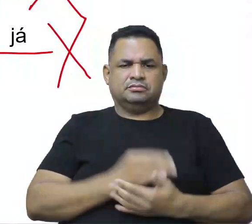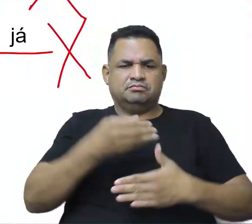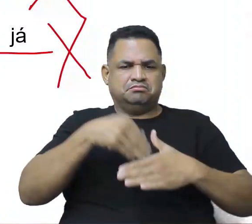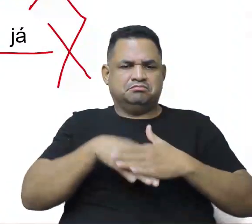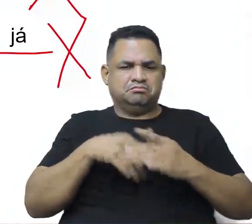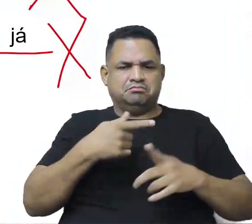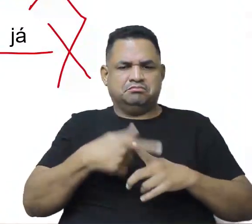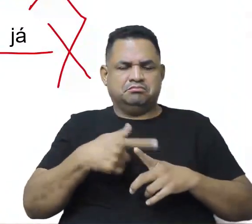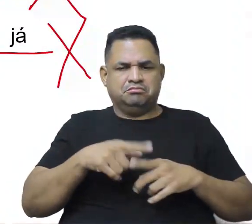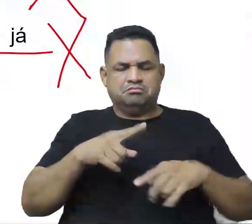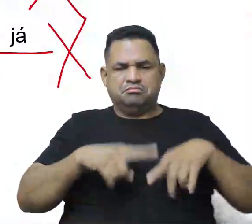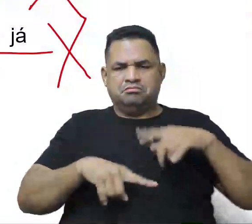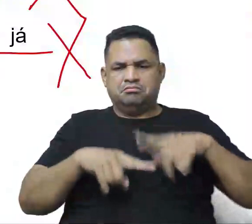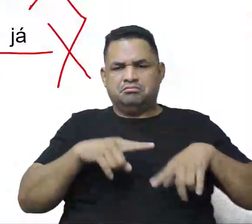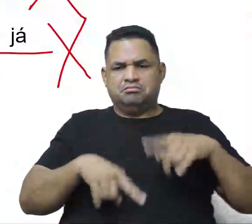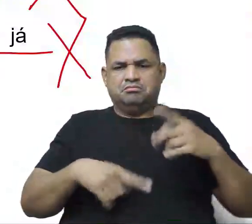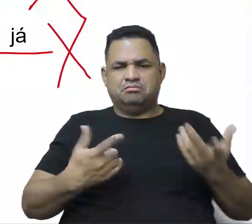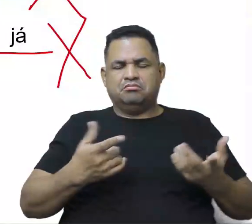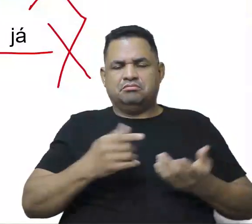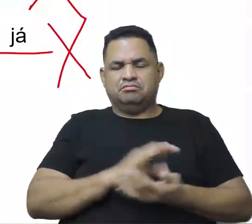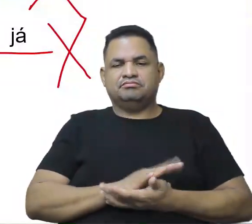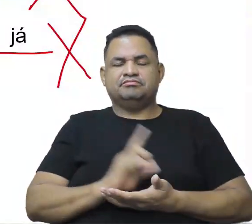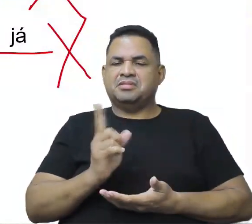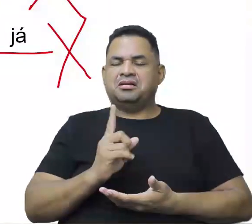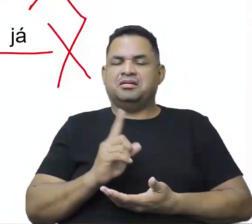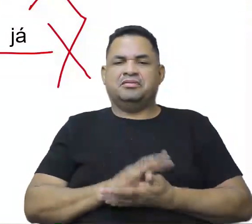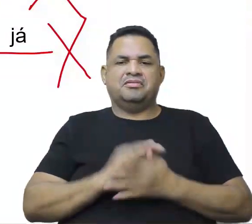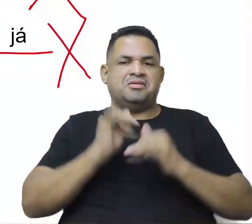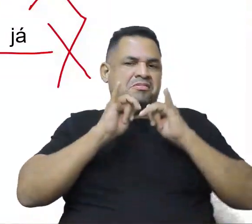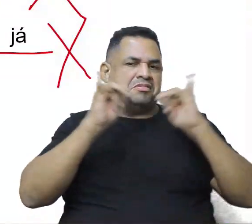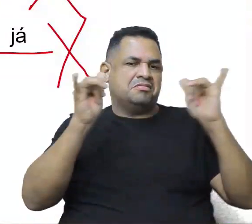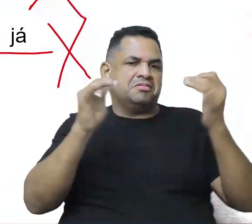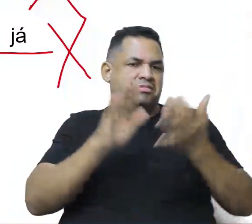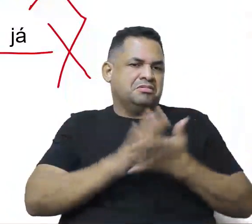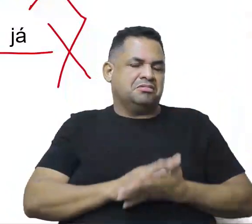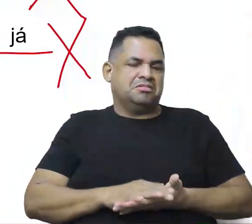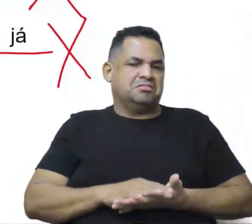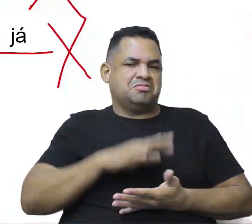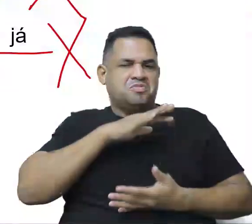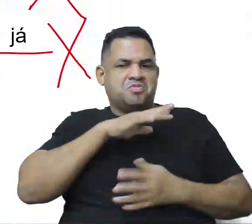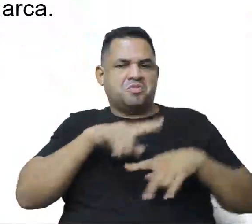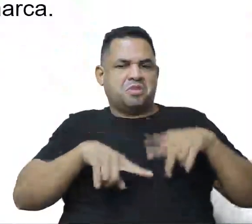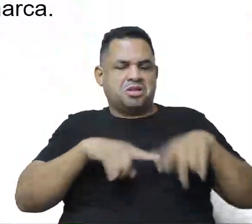problemas dos produtos, sim, né? Porque não vão fazer propaganda de uma coisa ruim, né?